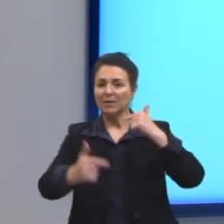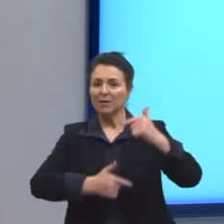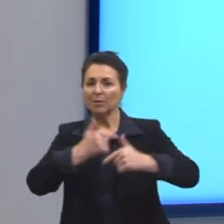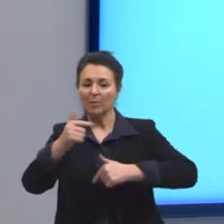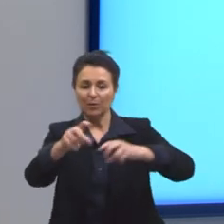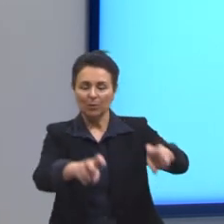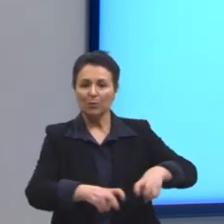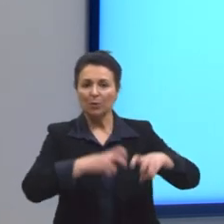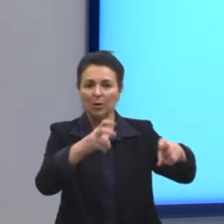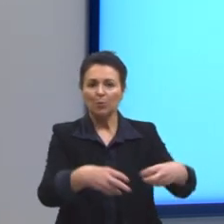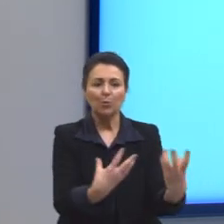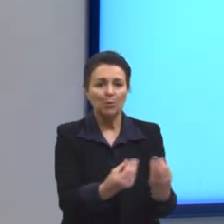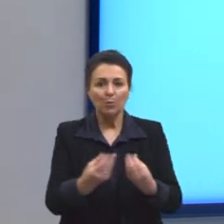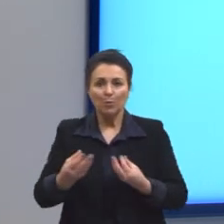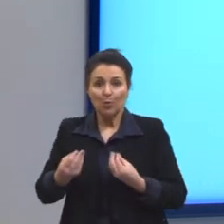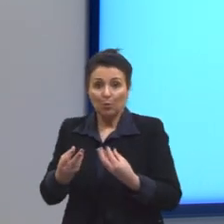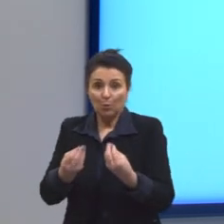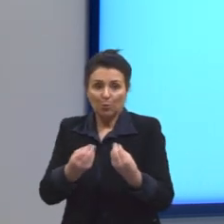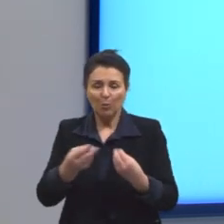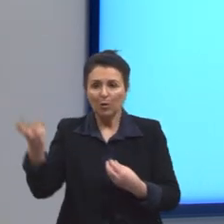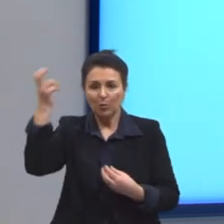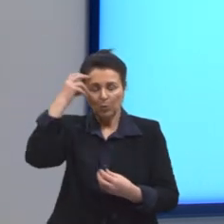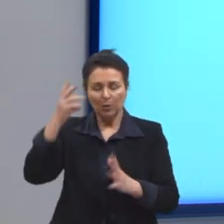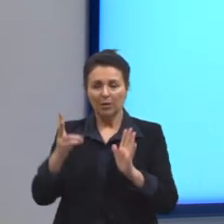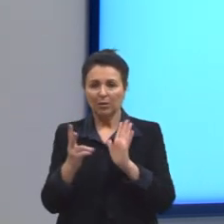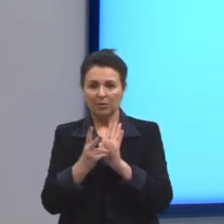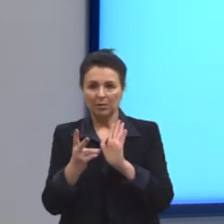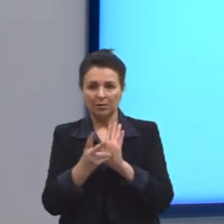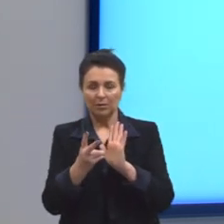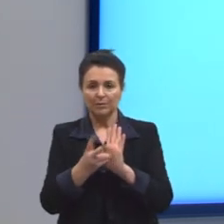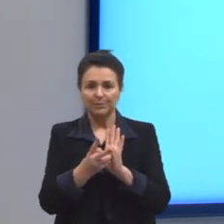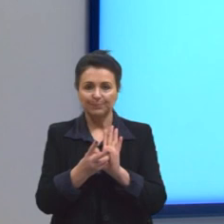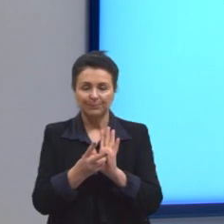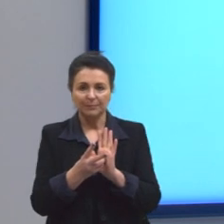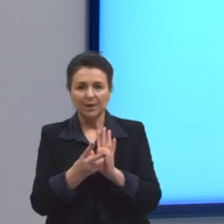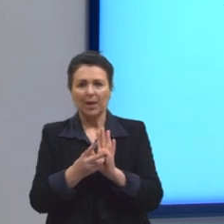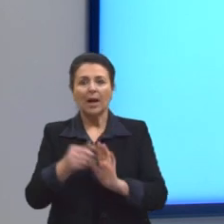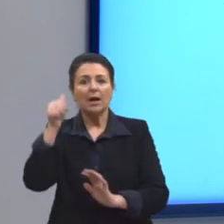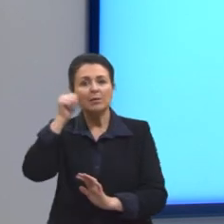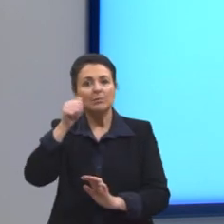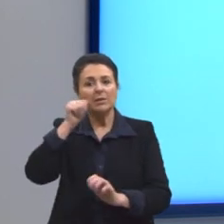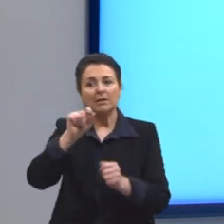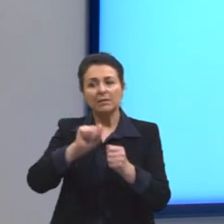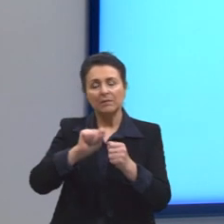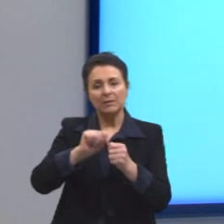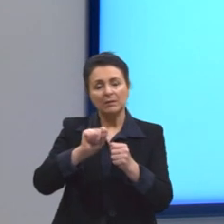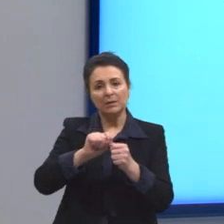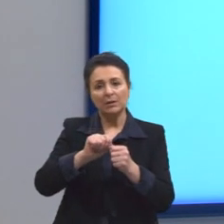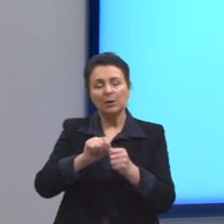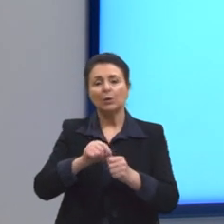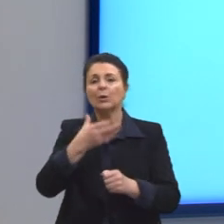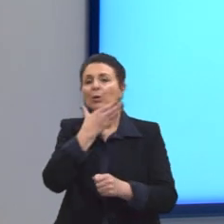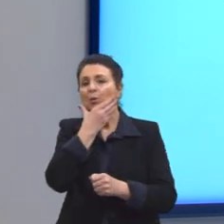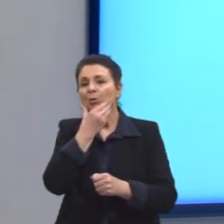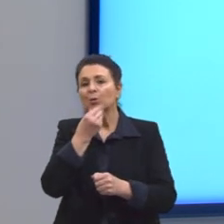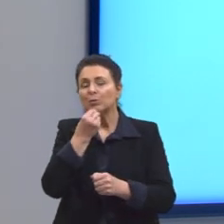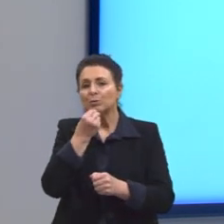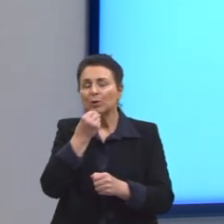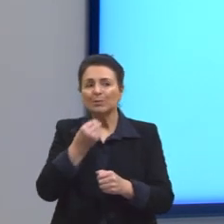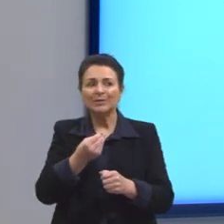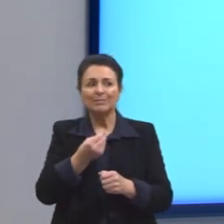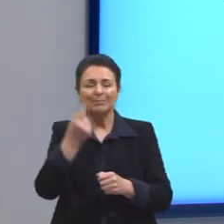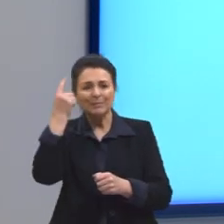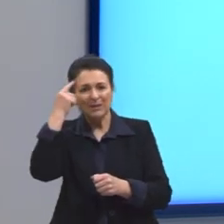campo, em muitas das culturas indígenas, era das mulheres. Então, os homens achavam que aquilo era uma